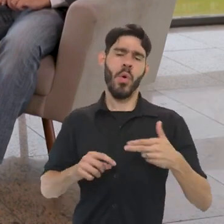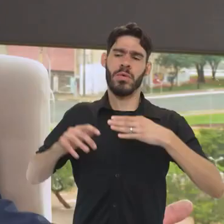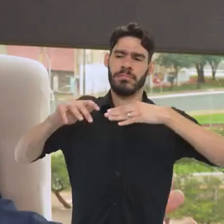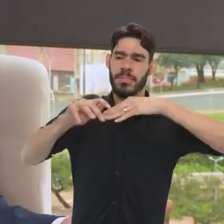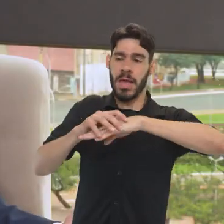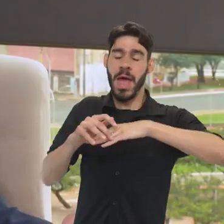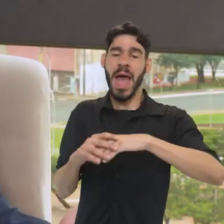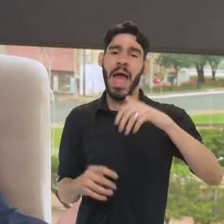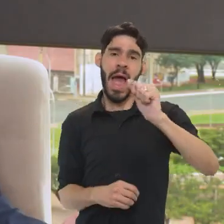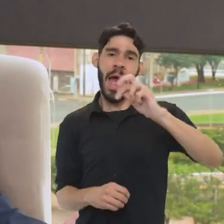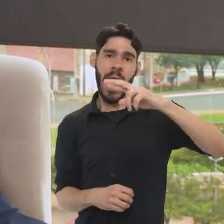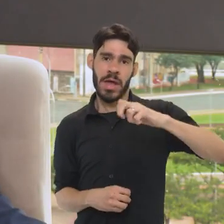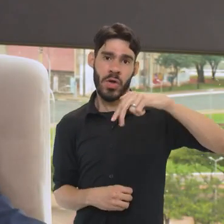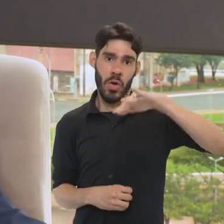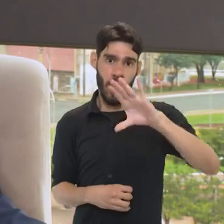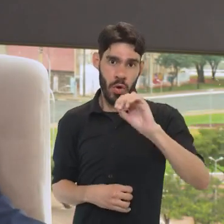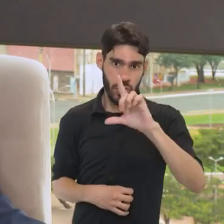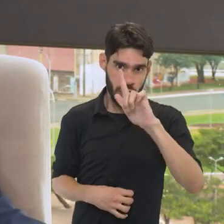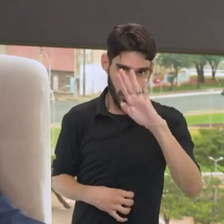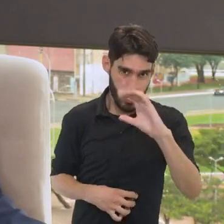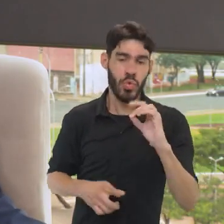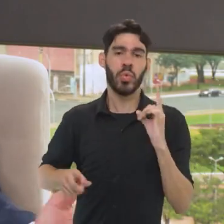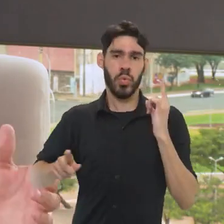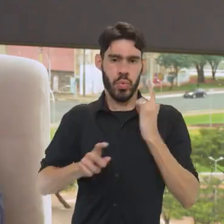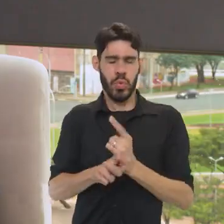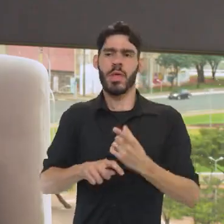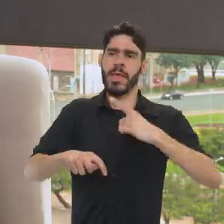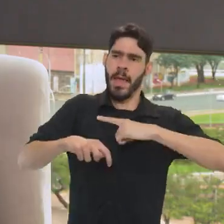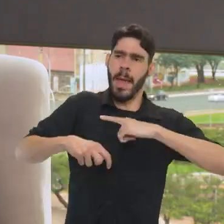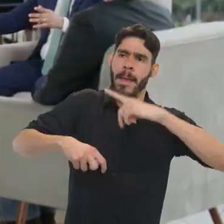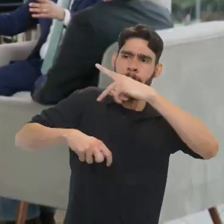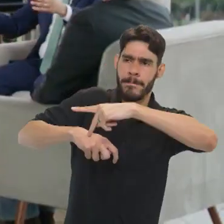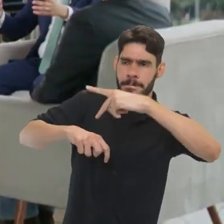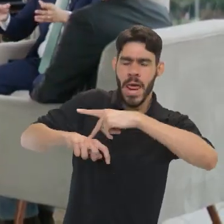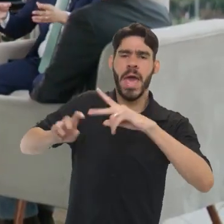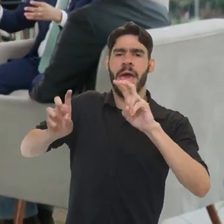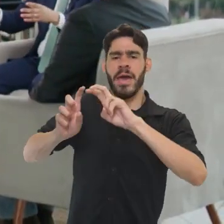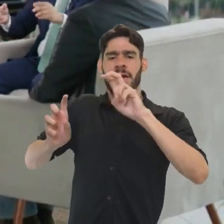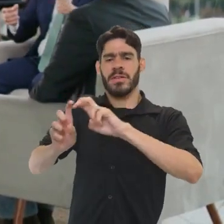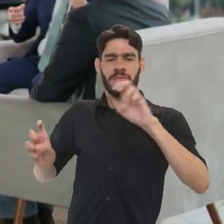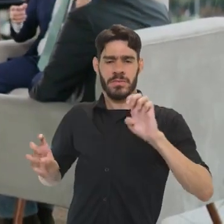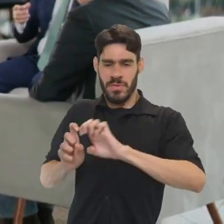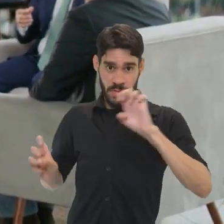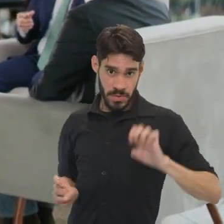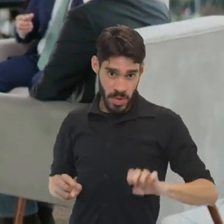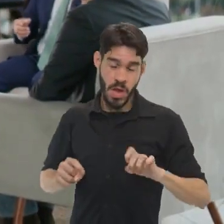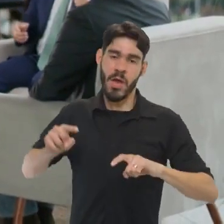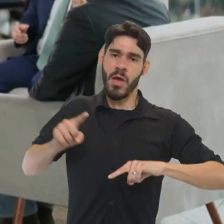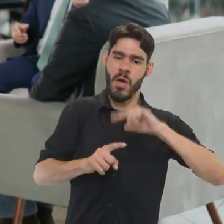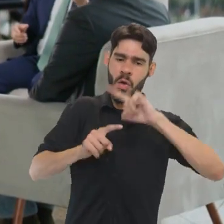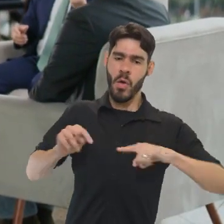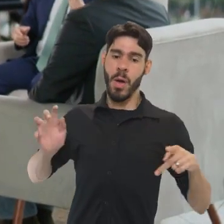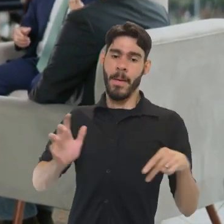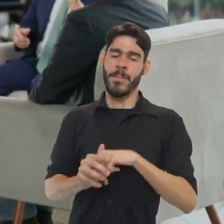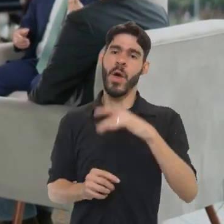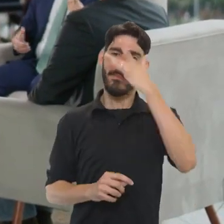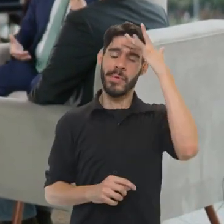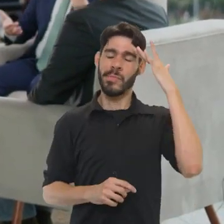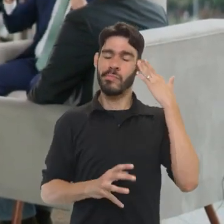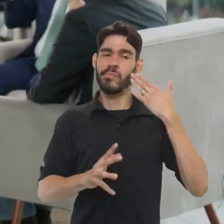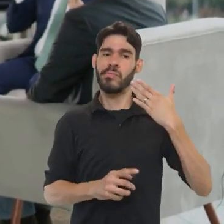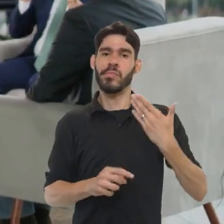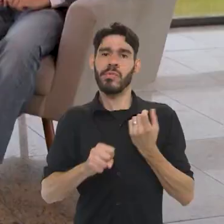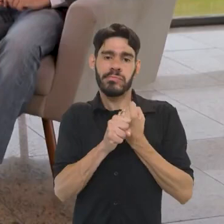abrigado, acervo arqueológico encontrado no Valongo, que vai desde as pedras da estrutura até objetos pessoais